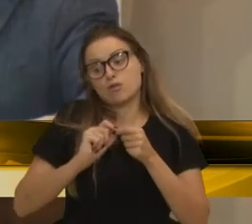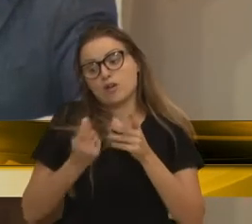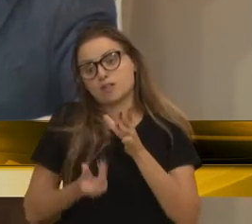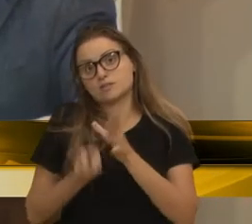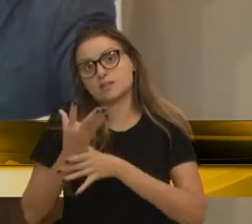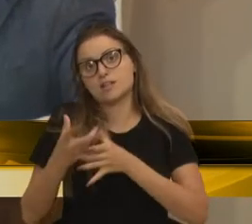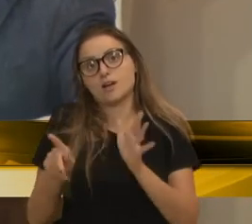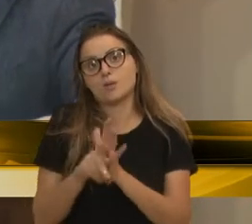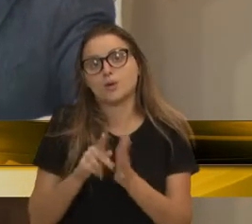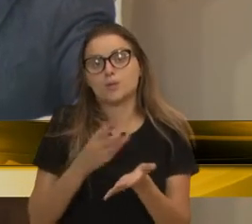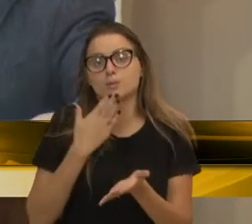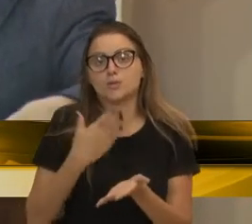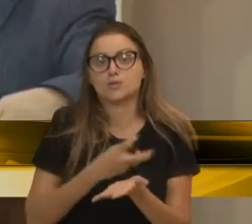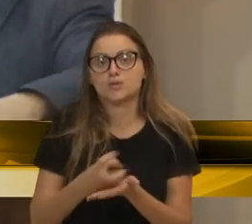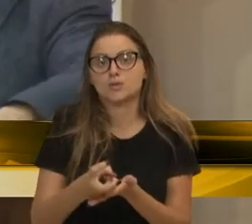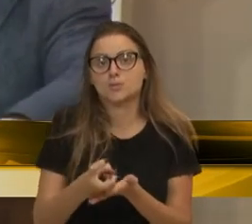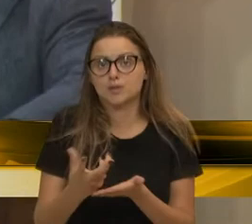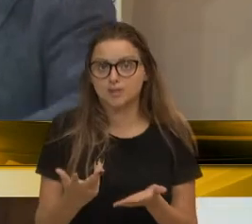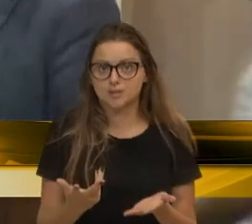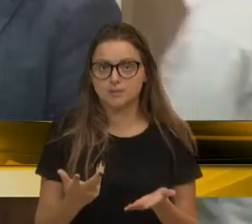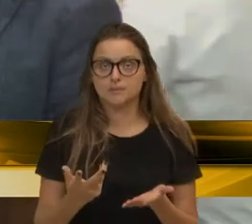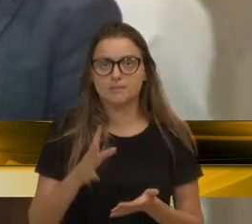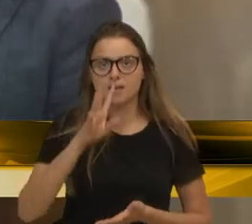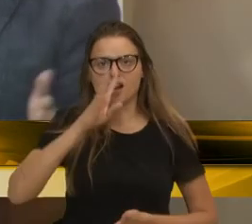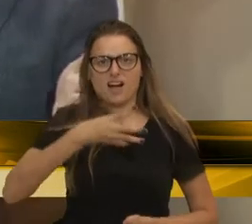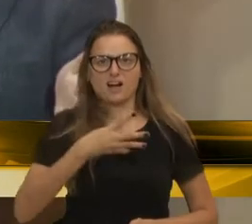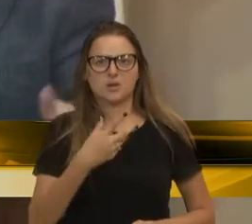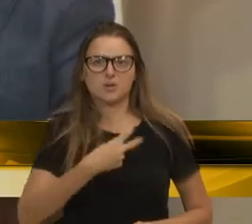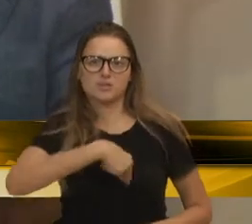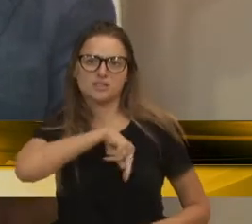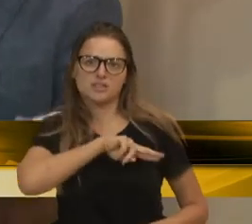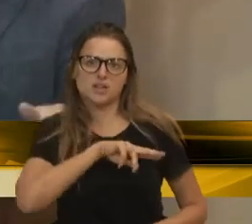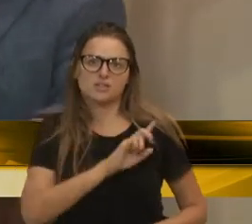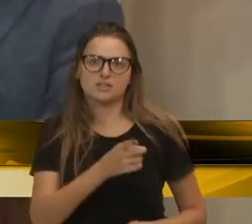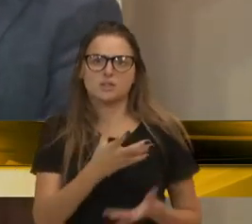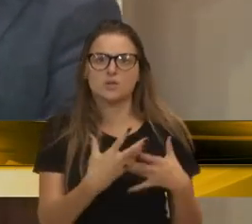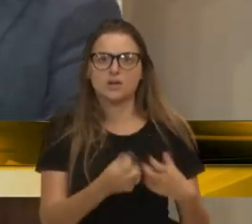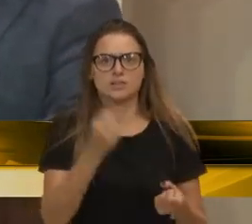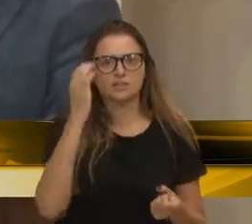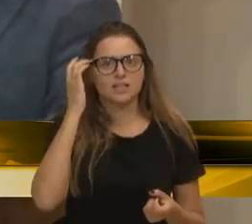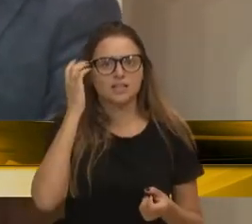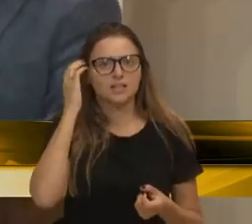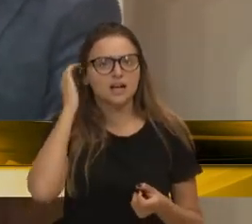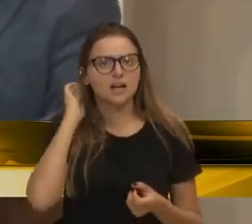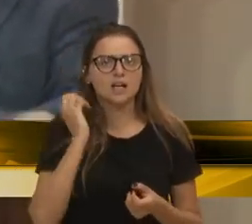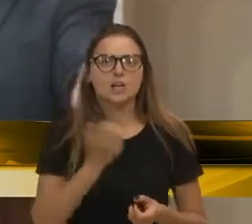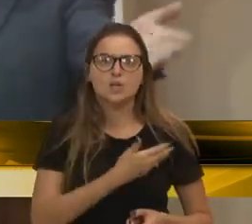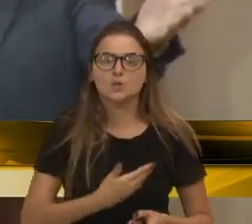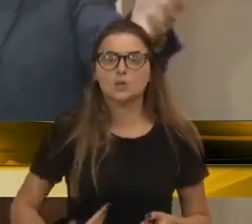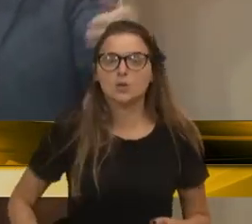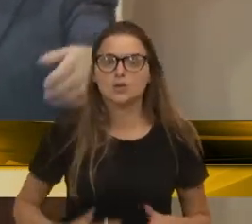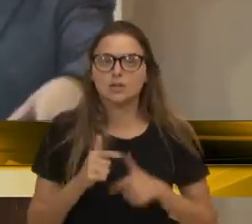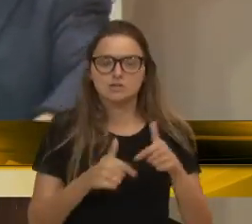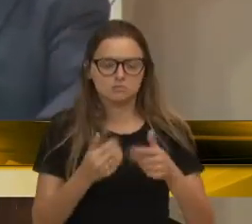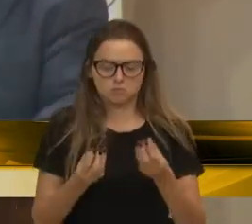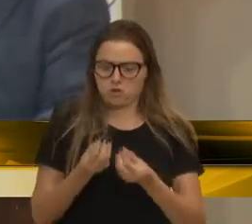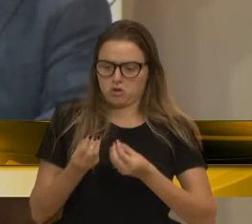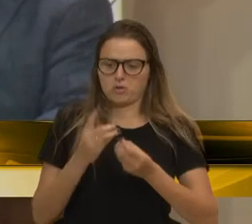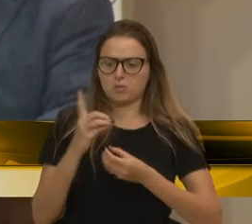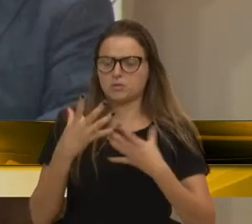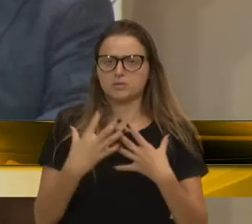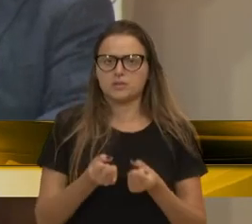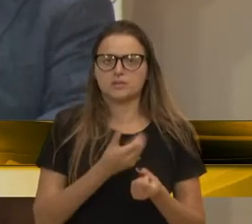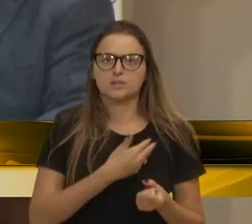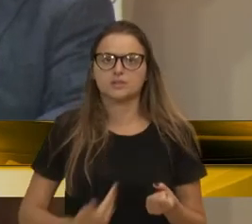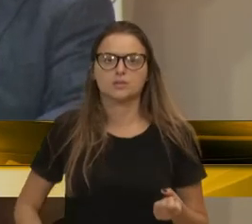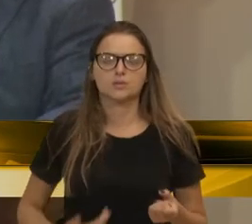si mesmo. E aí nos acusam de que nós não deixamos o governo trabalhar. Mas como não deixamos o governo trabalhar?